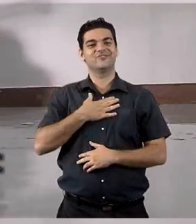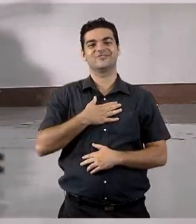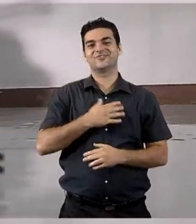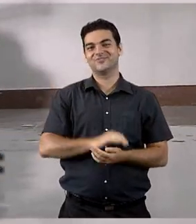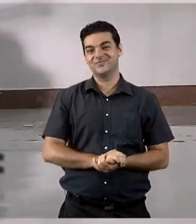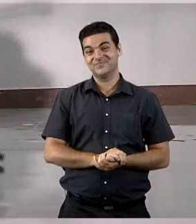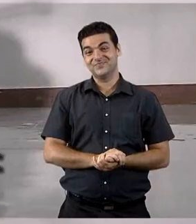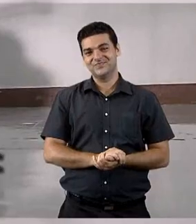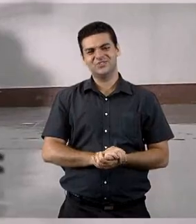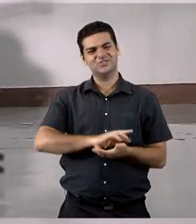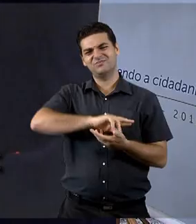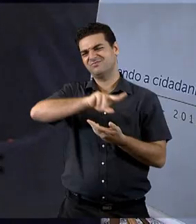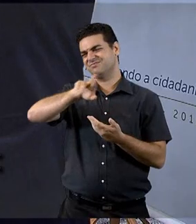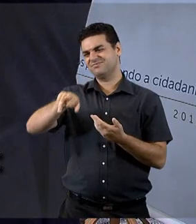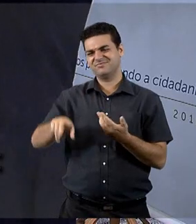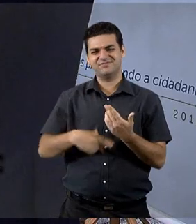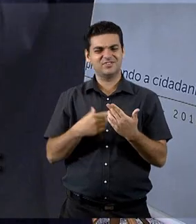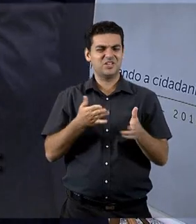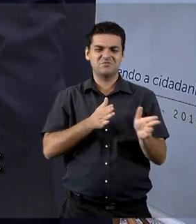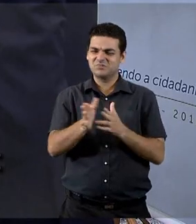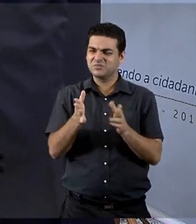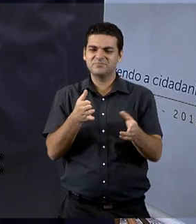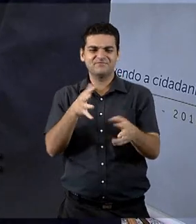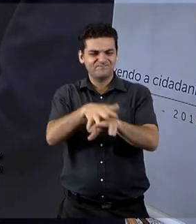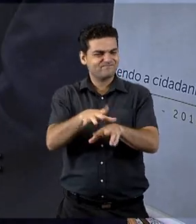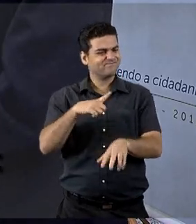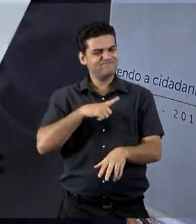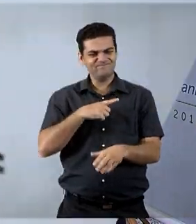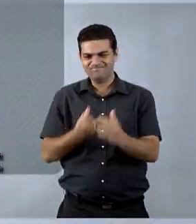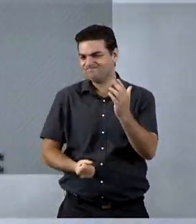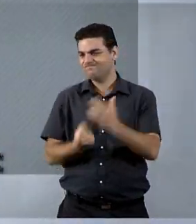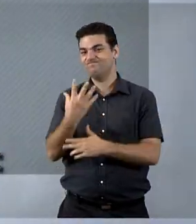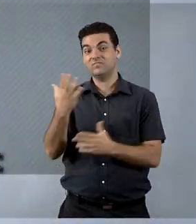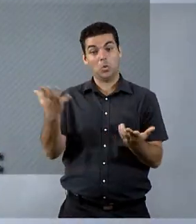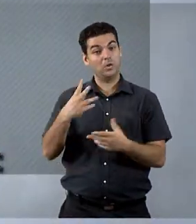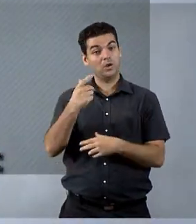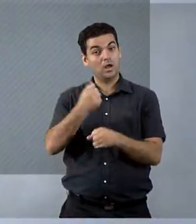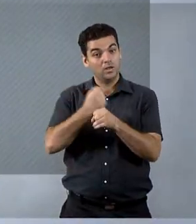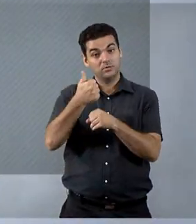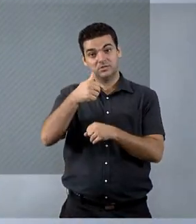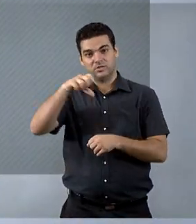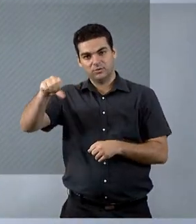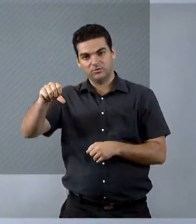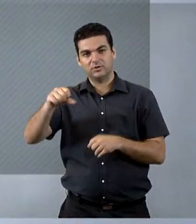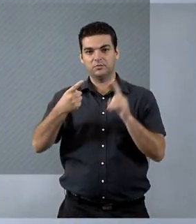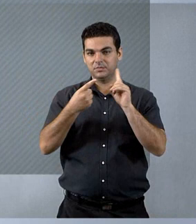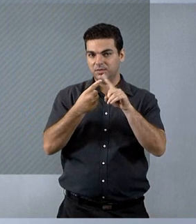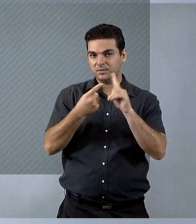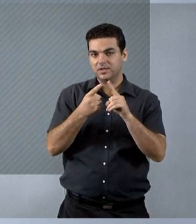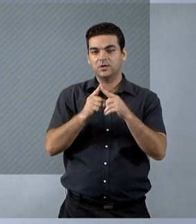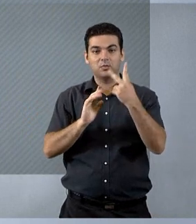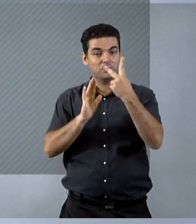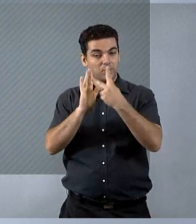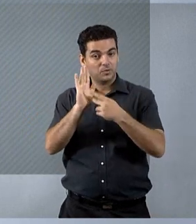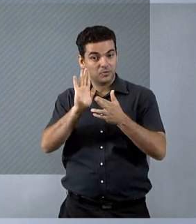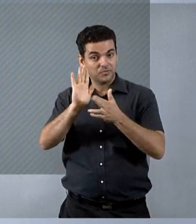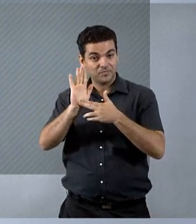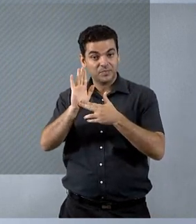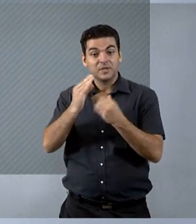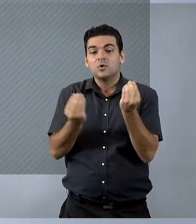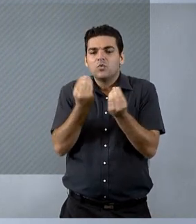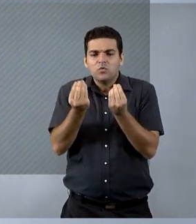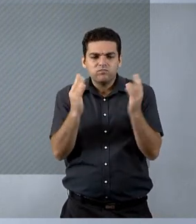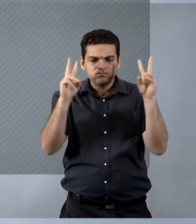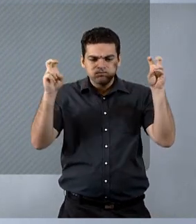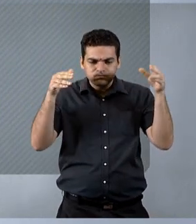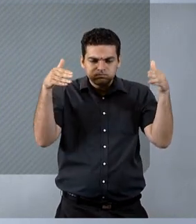dessas, outras importantes ações de inclusão foram desenvolvidas em 2019. Elaboração da cartilha Como Construir um Ambiente